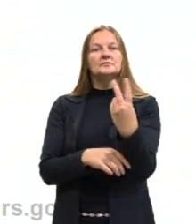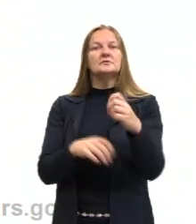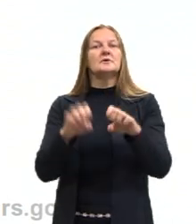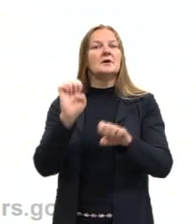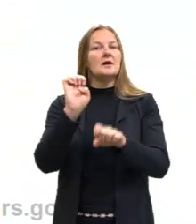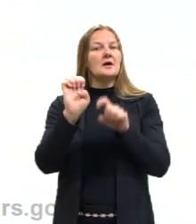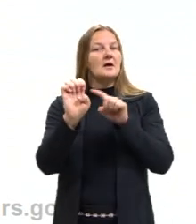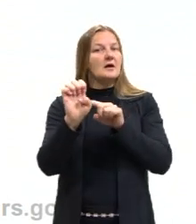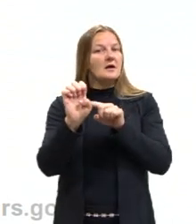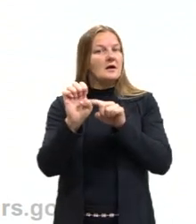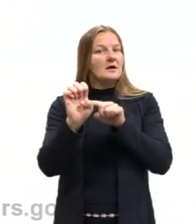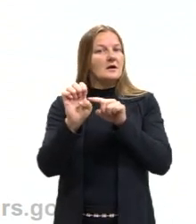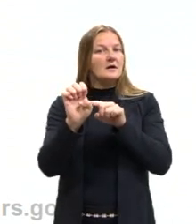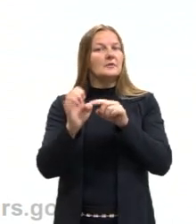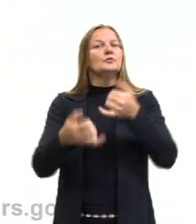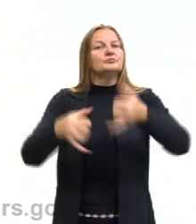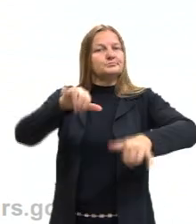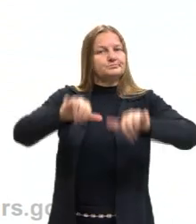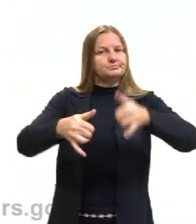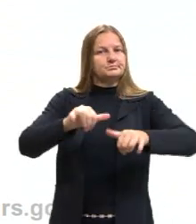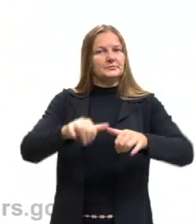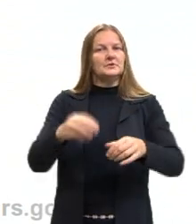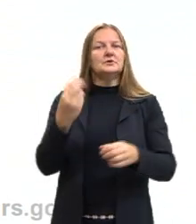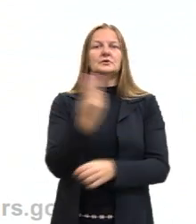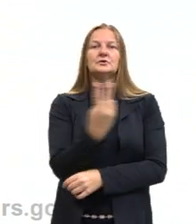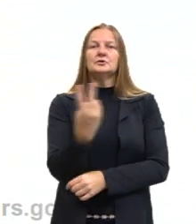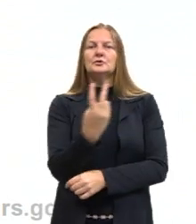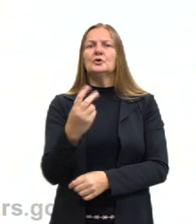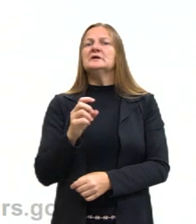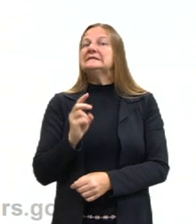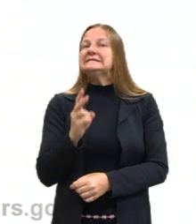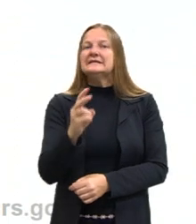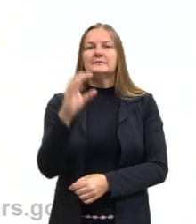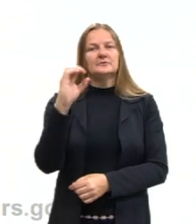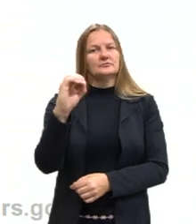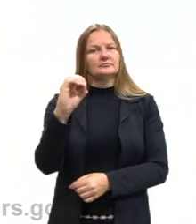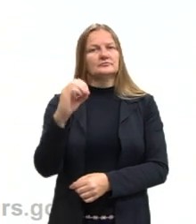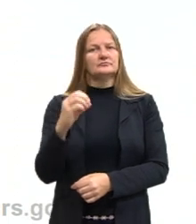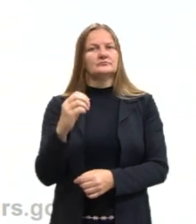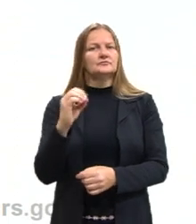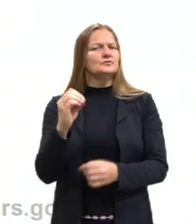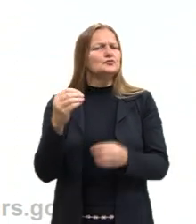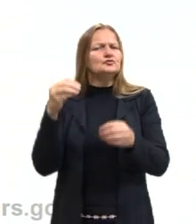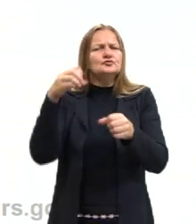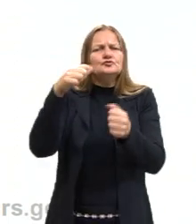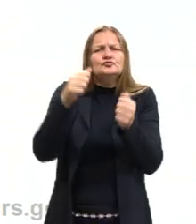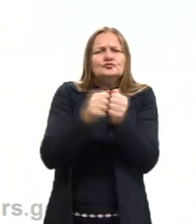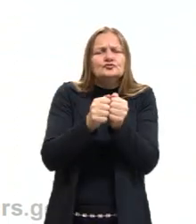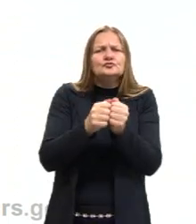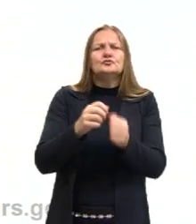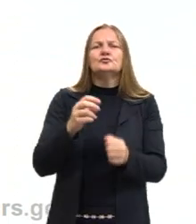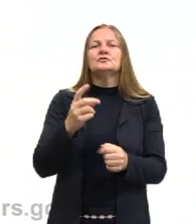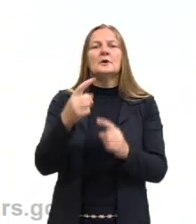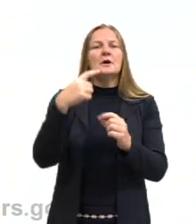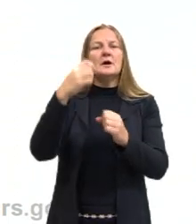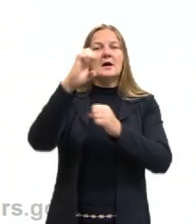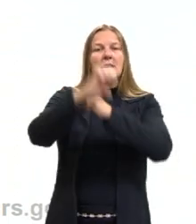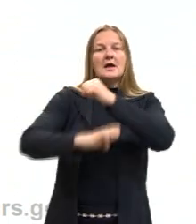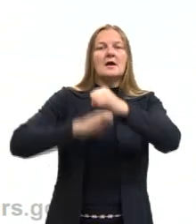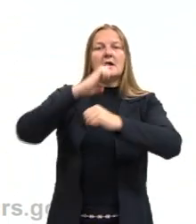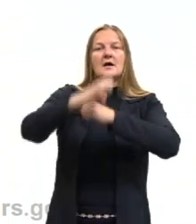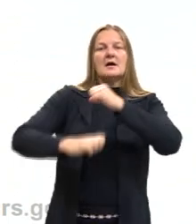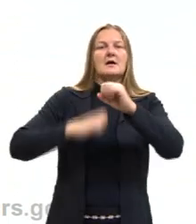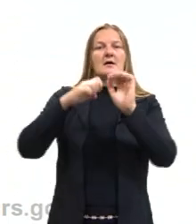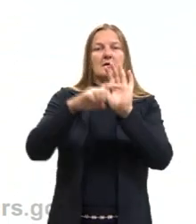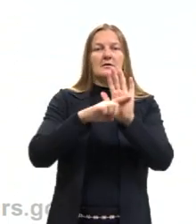E eles, dentre esses dois elementos, sempre vai ter o oxigênio como elemento mais eletronegativo. Se